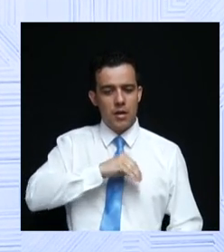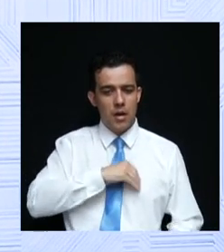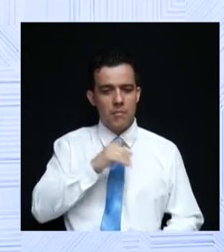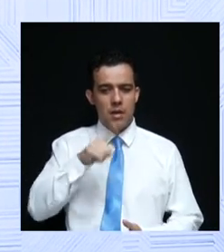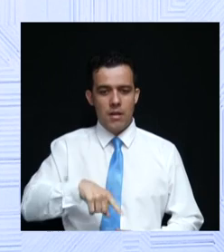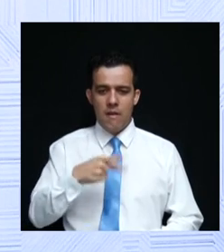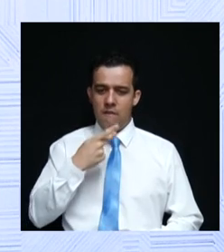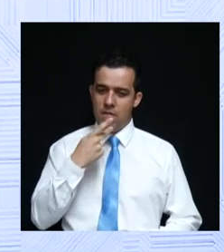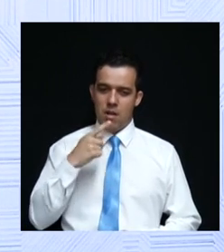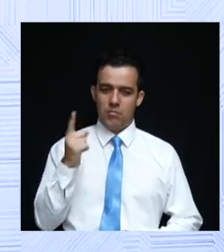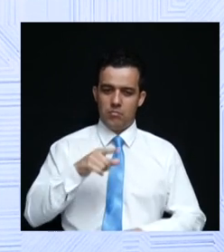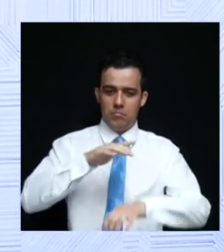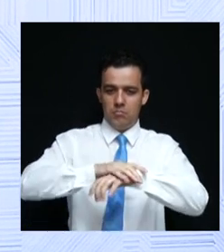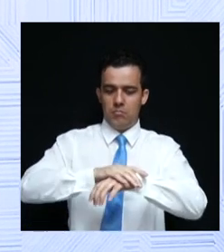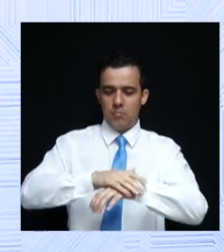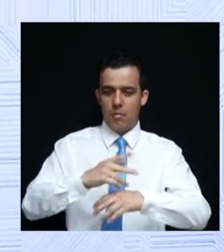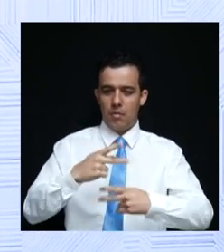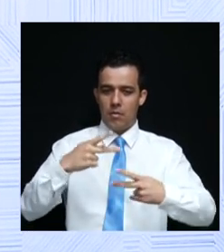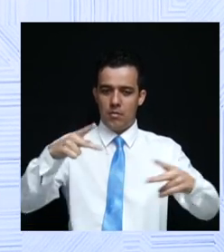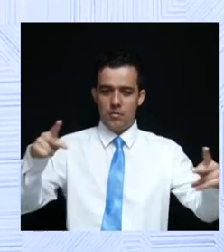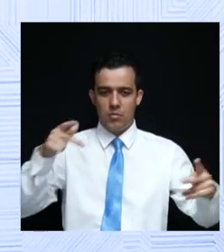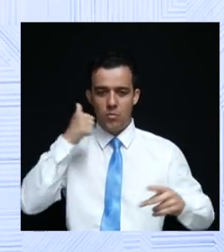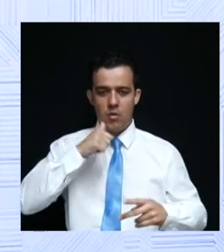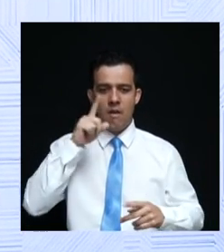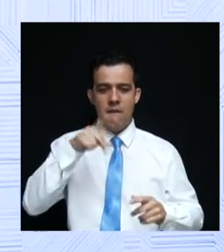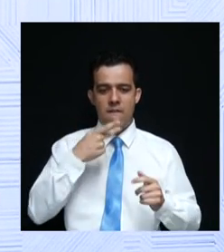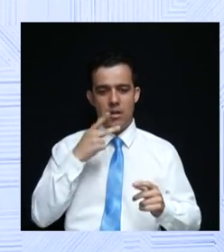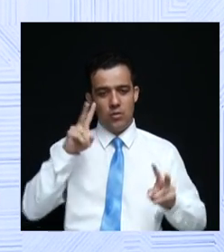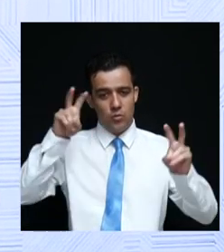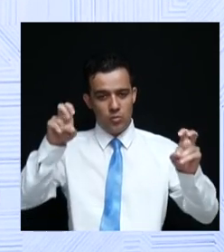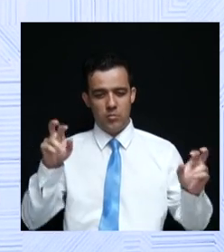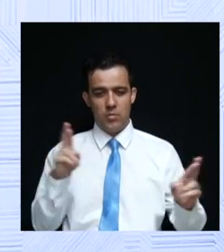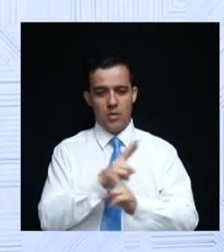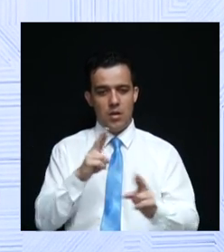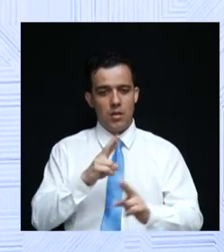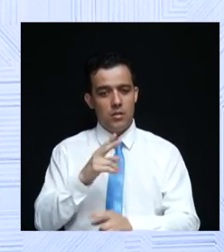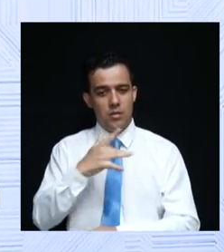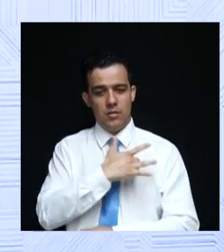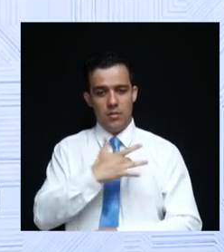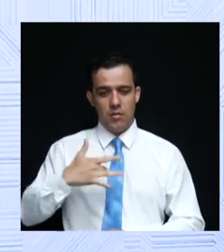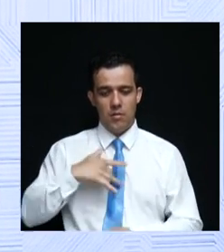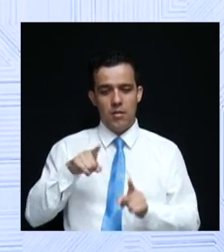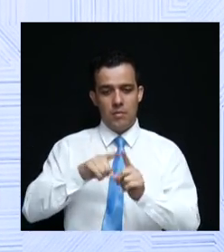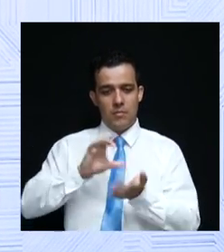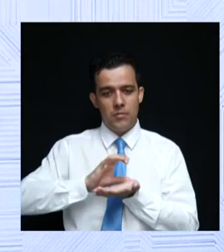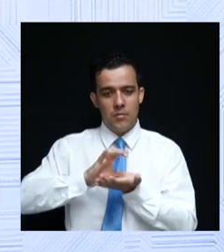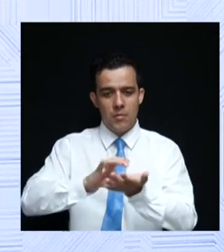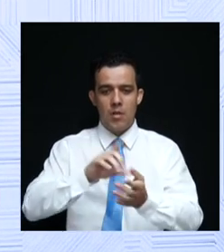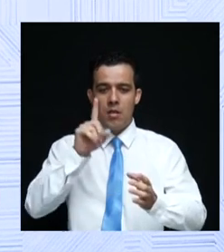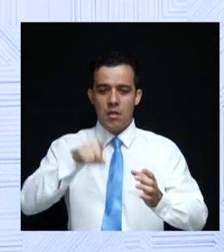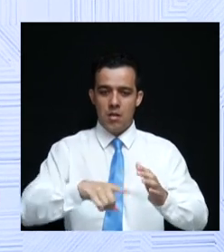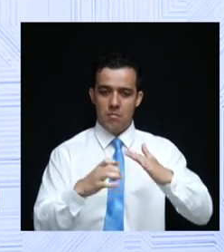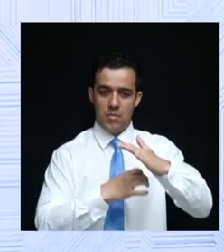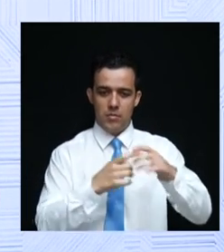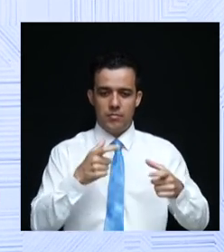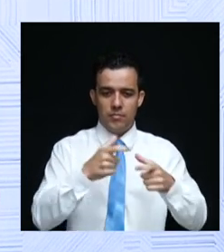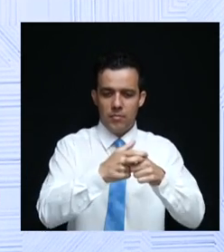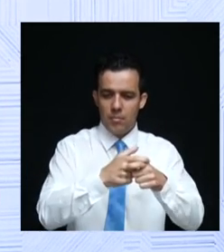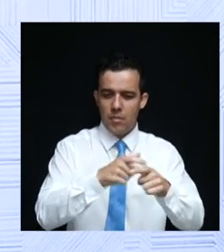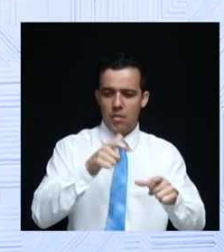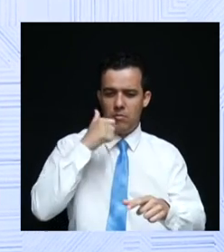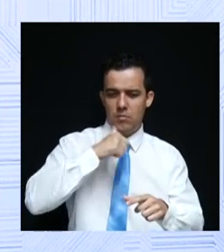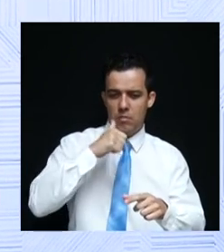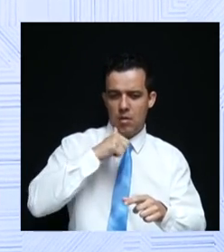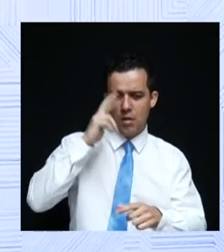a independência. Por isso, nós vamos trabalhar com as questões relacionadas à saúde, com relações ao financiamento para micro e pequeno empreendedoras, buscando